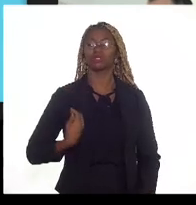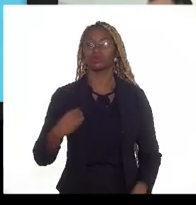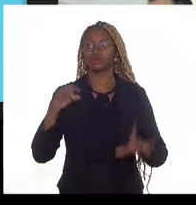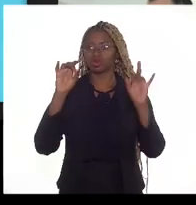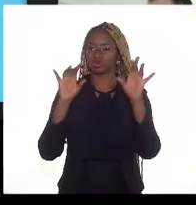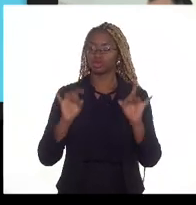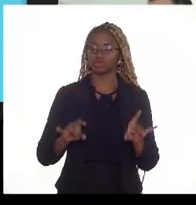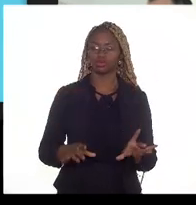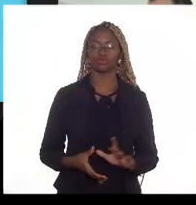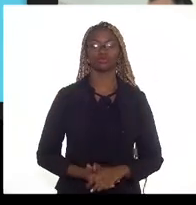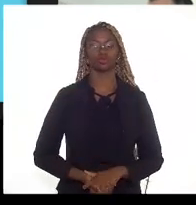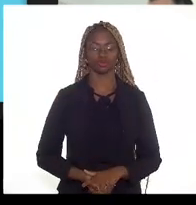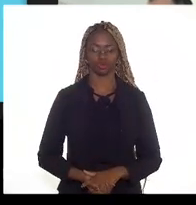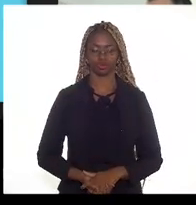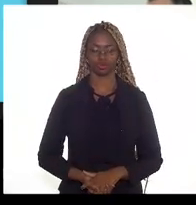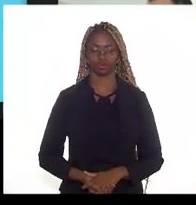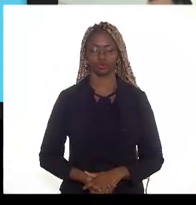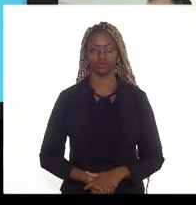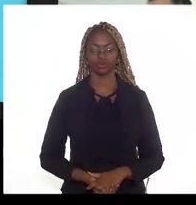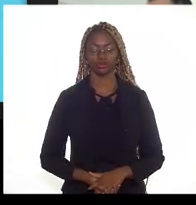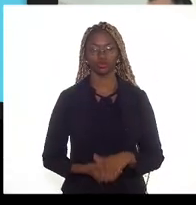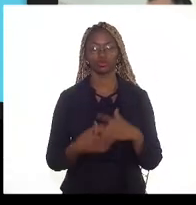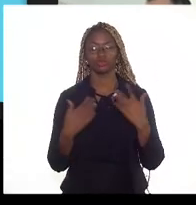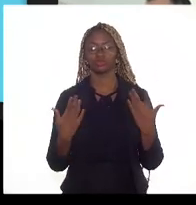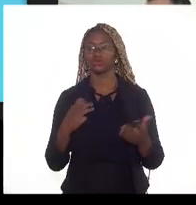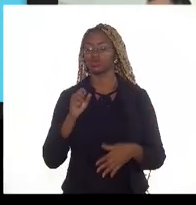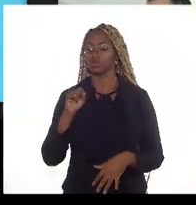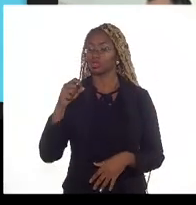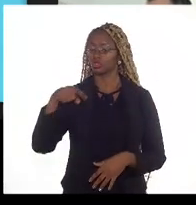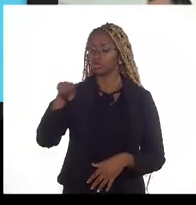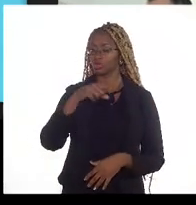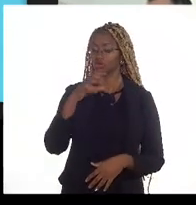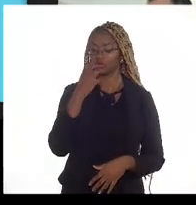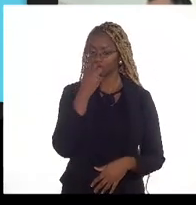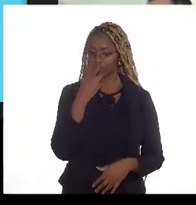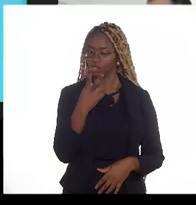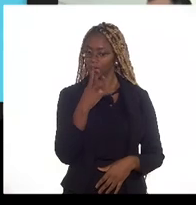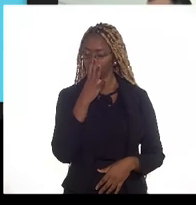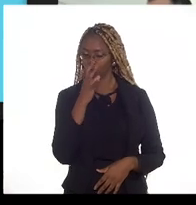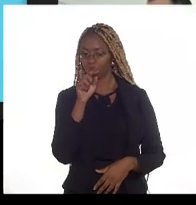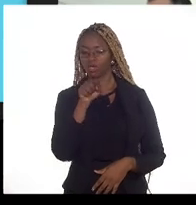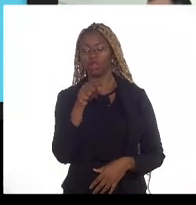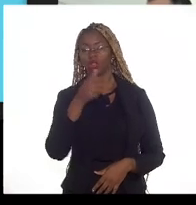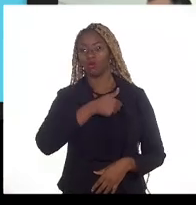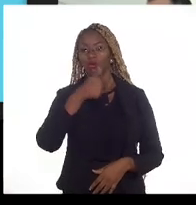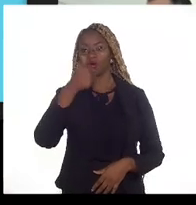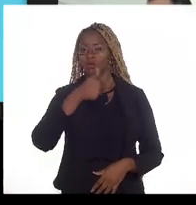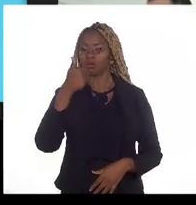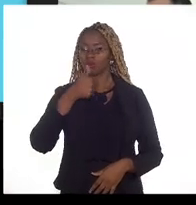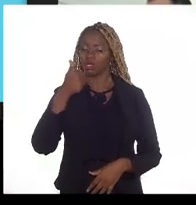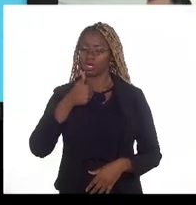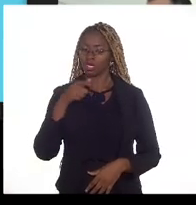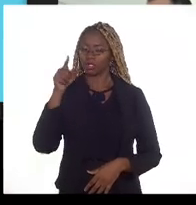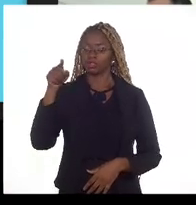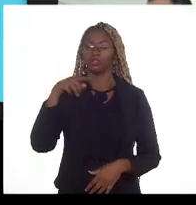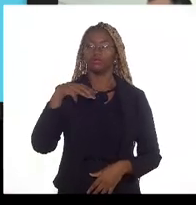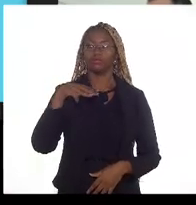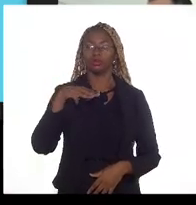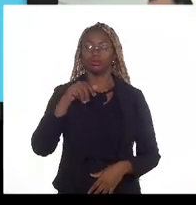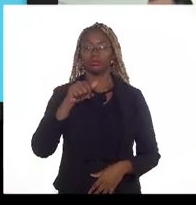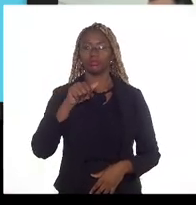especiais então se vocês olharem aqui o primeiro deles é o campo de Marlin